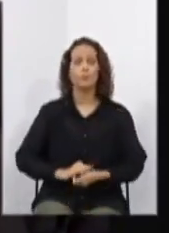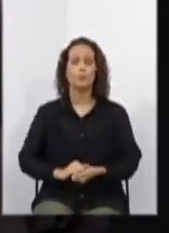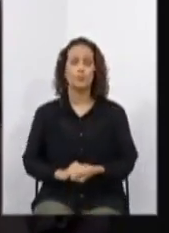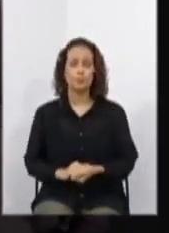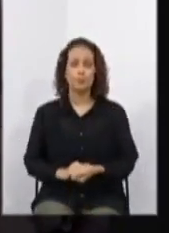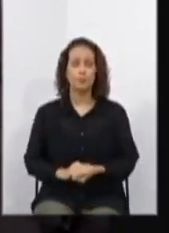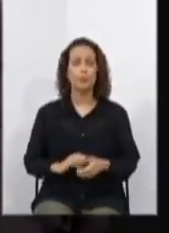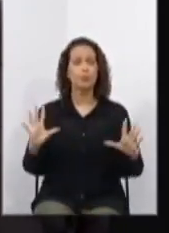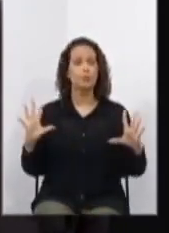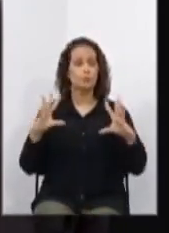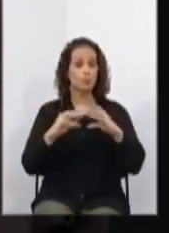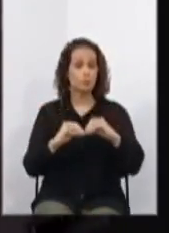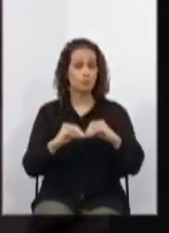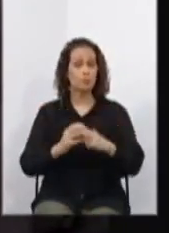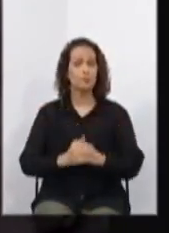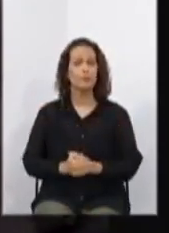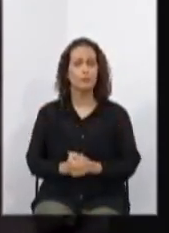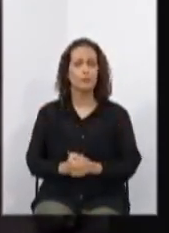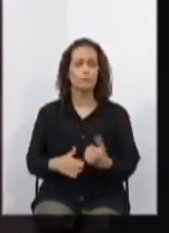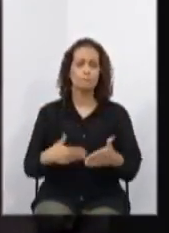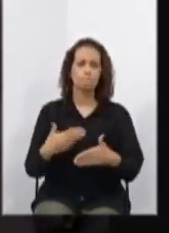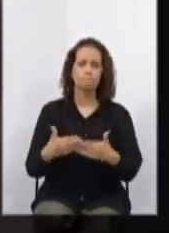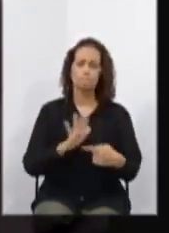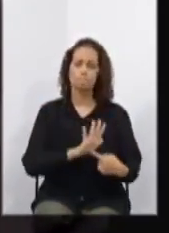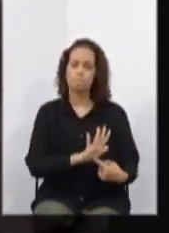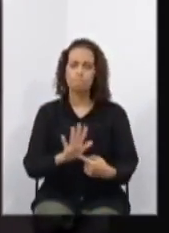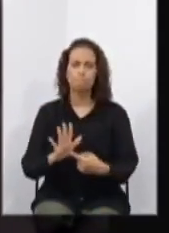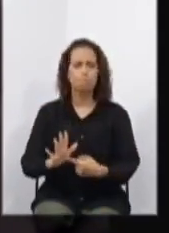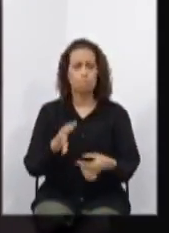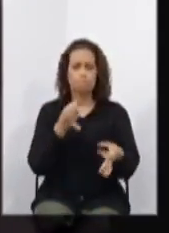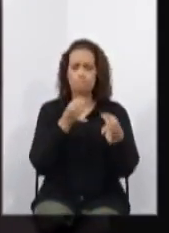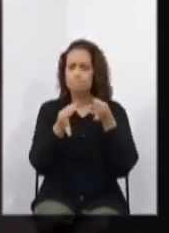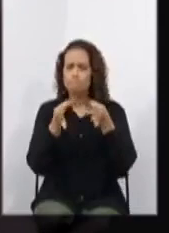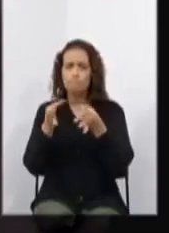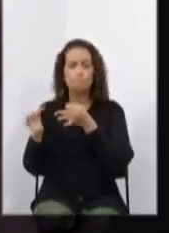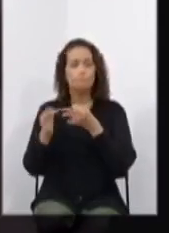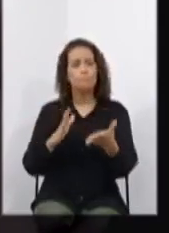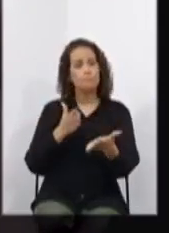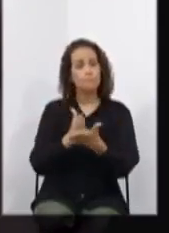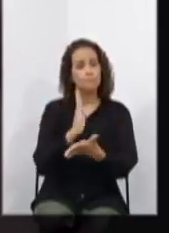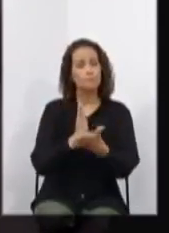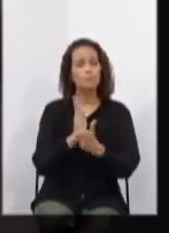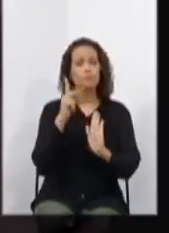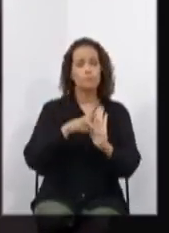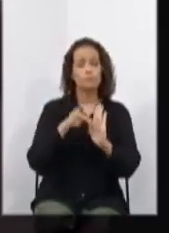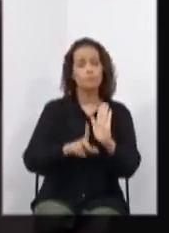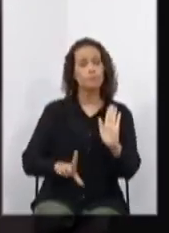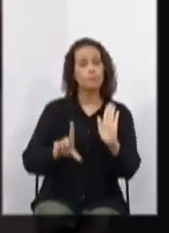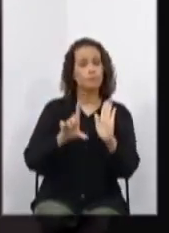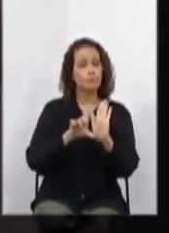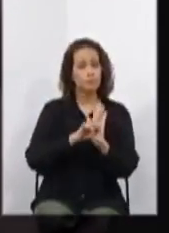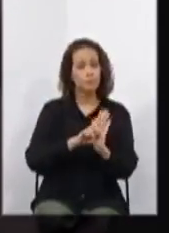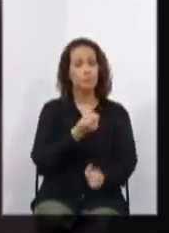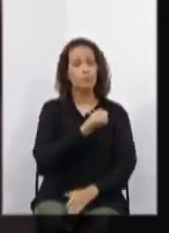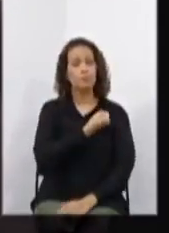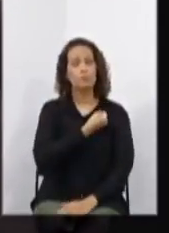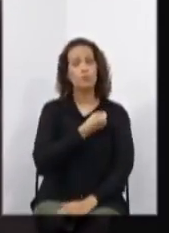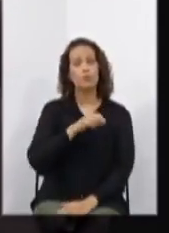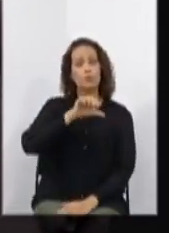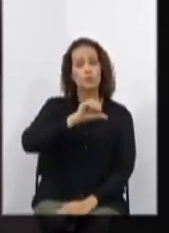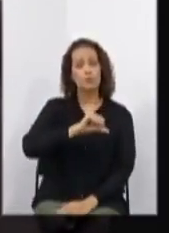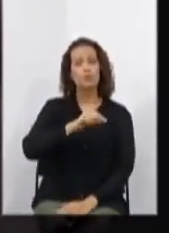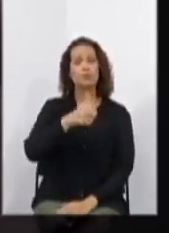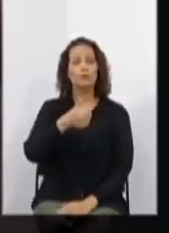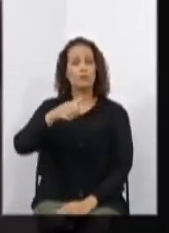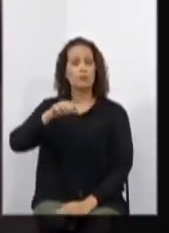Conclusão. Diante do exposto, opinamos pela aprovação do projeto de lei nº 919,